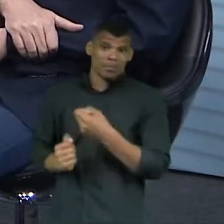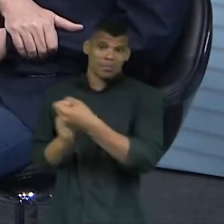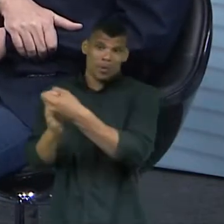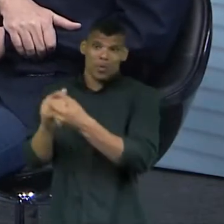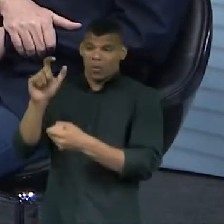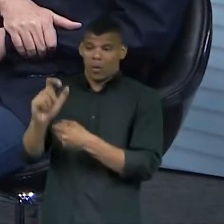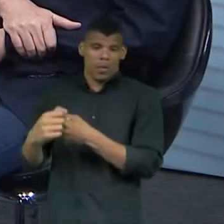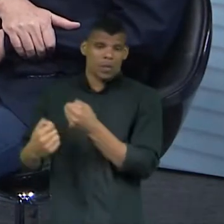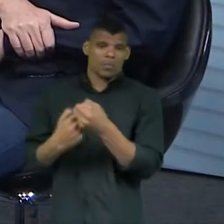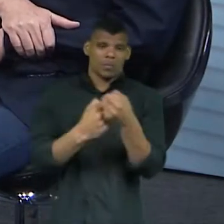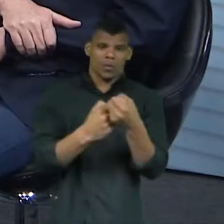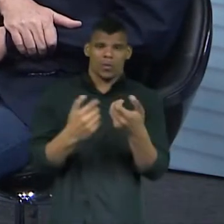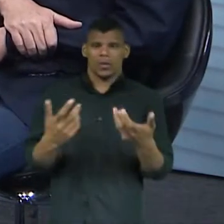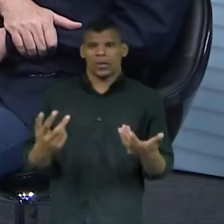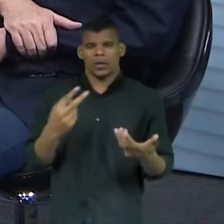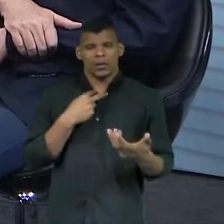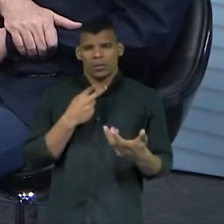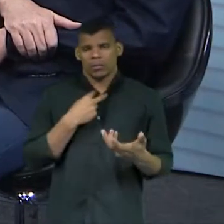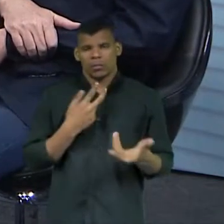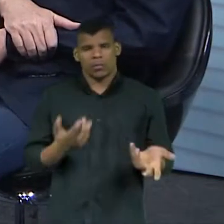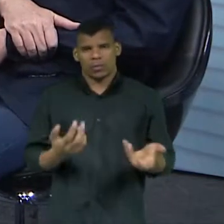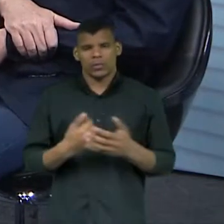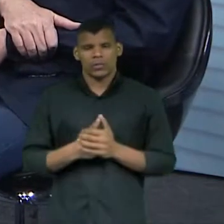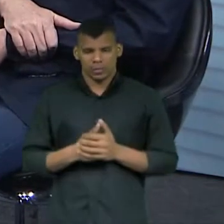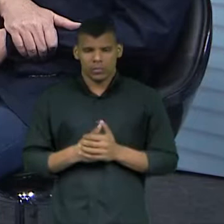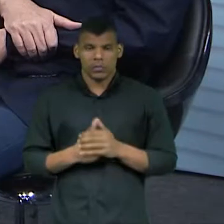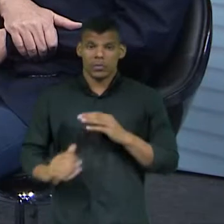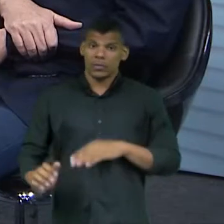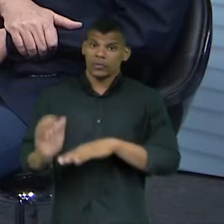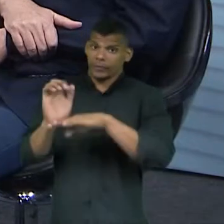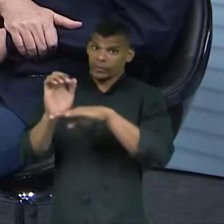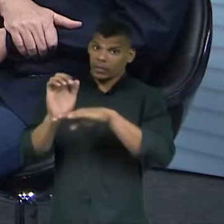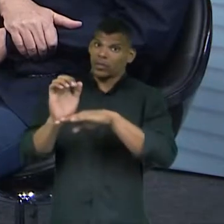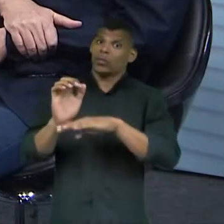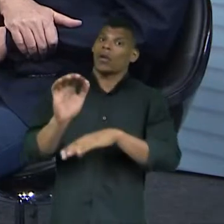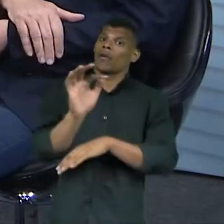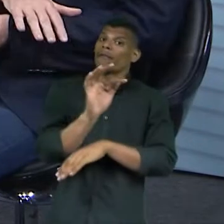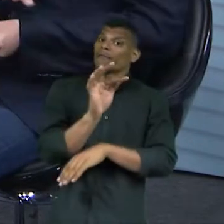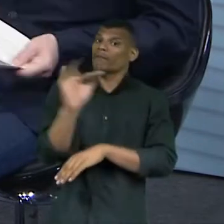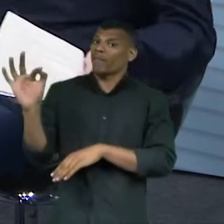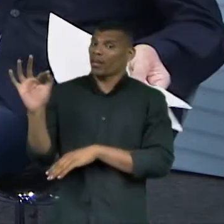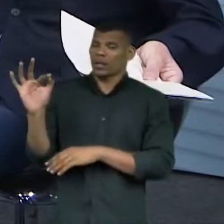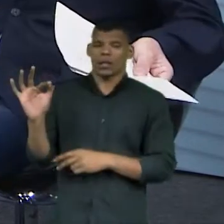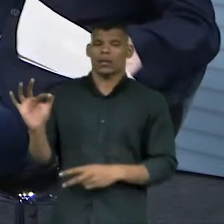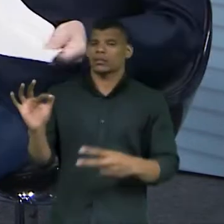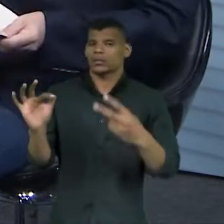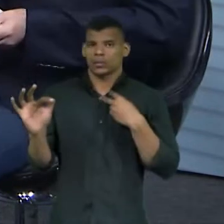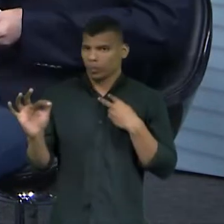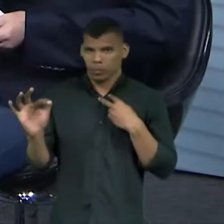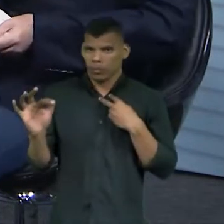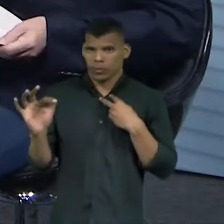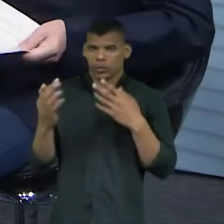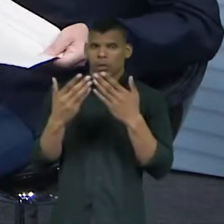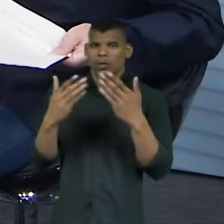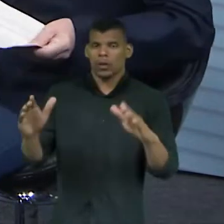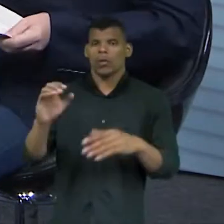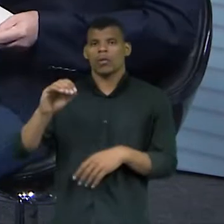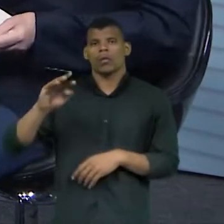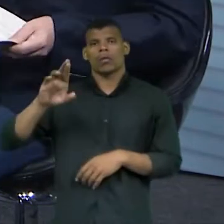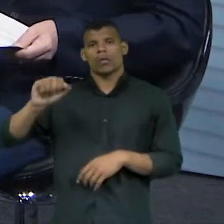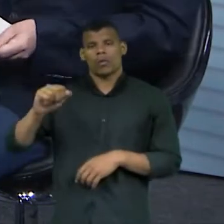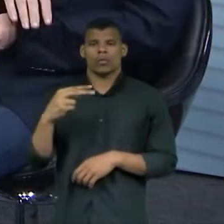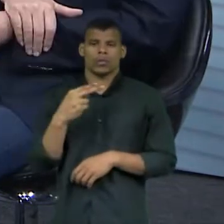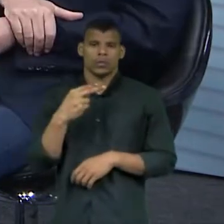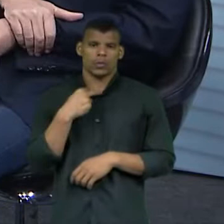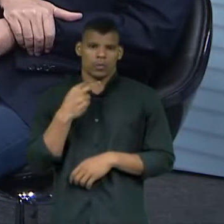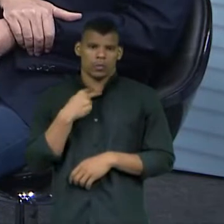passar ao governo. Aí não pode. Não. A nível estadual, federal, não. Então, não tem inauguração de obras estaduais federais